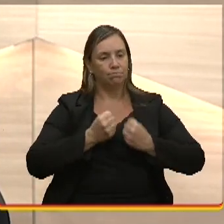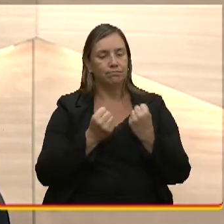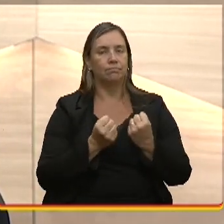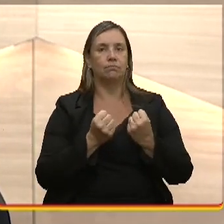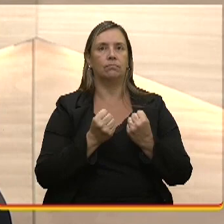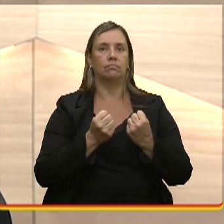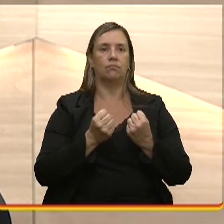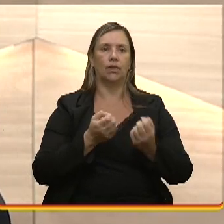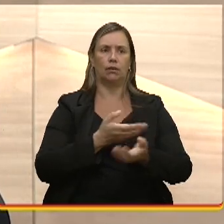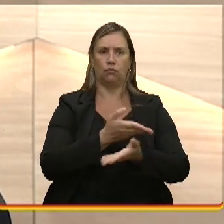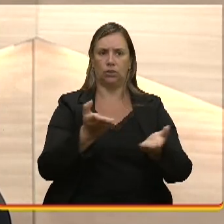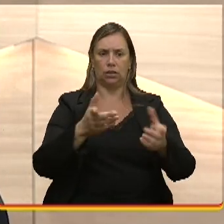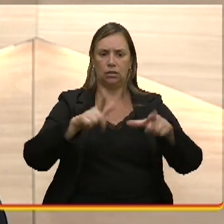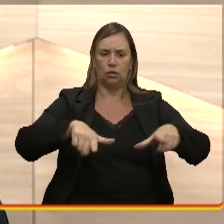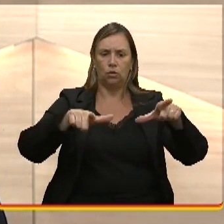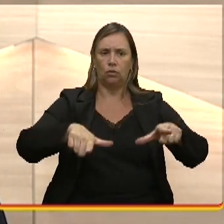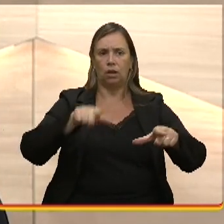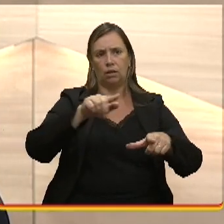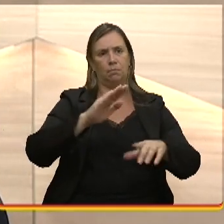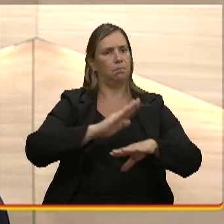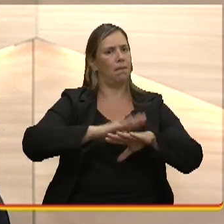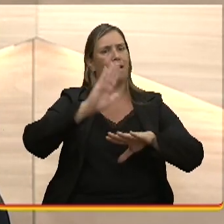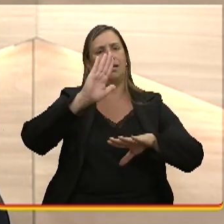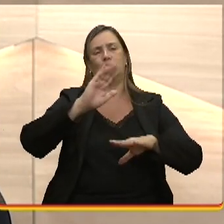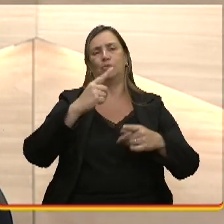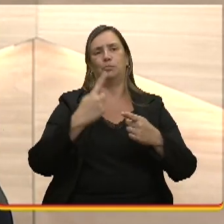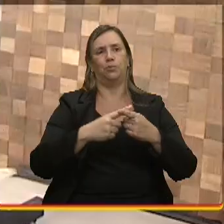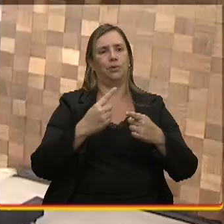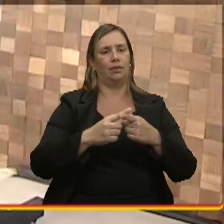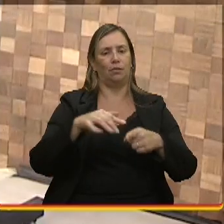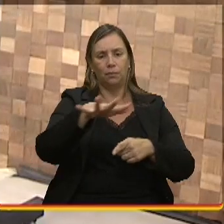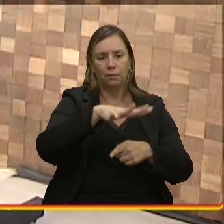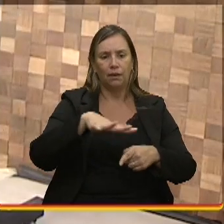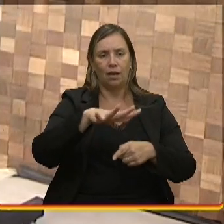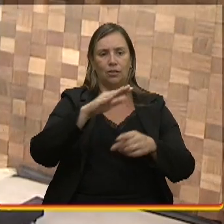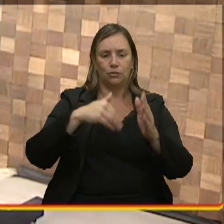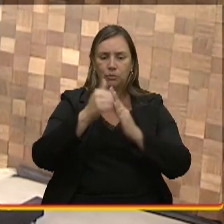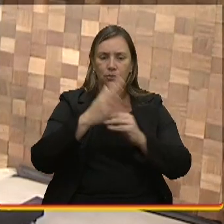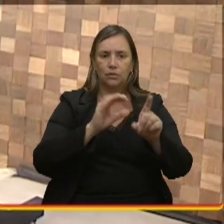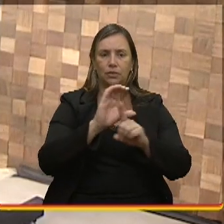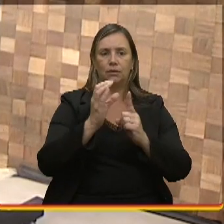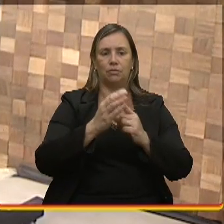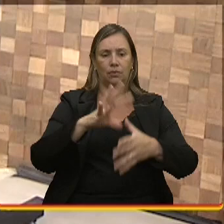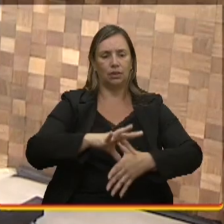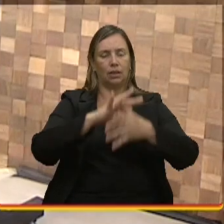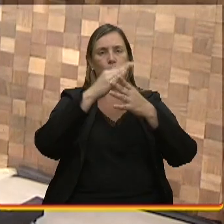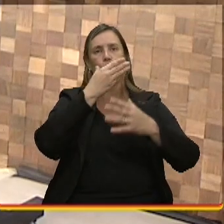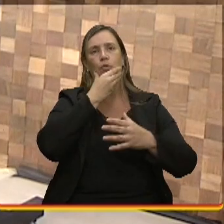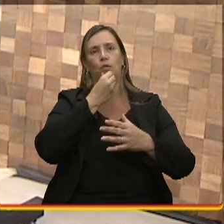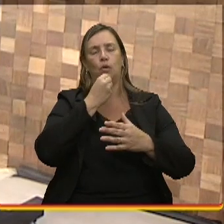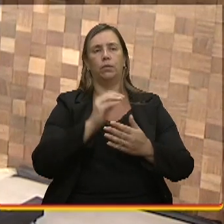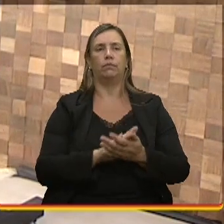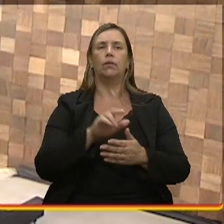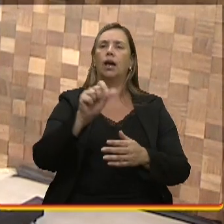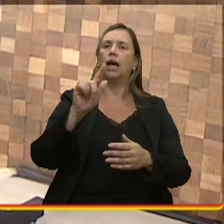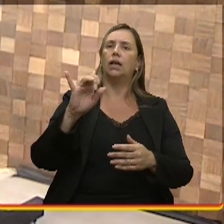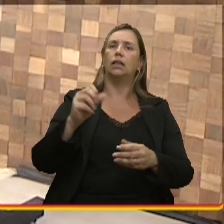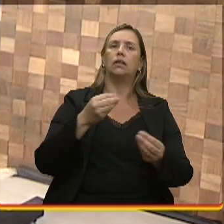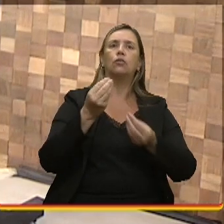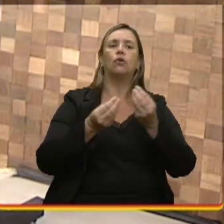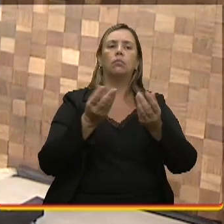ainda mais, porque é um ambiente liderado por homens. Aline, como é que foi essa recepção quando tu decidiu ser